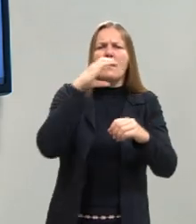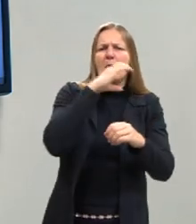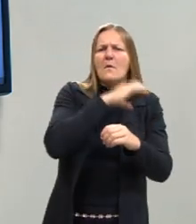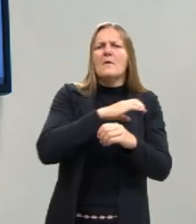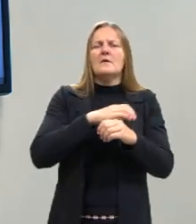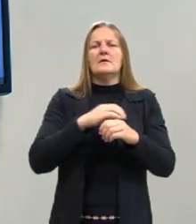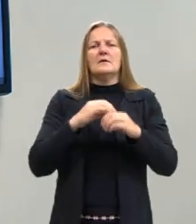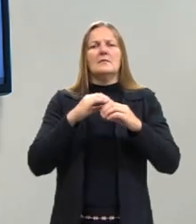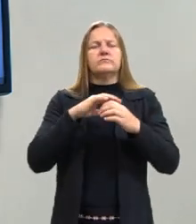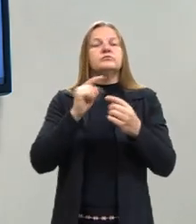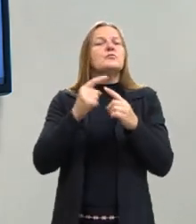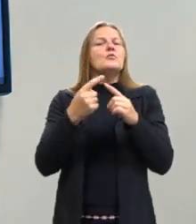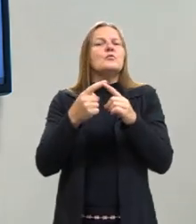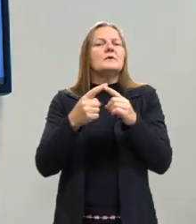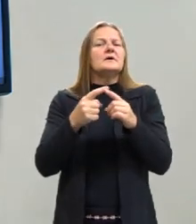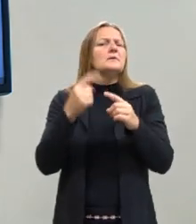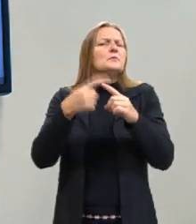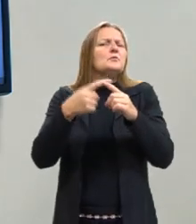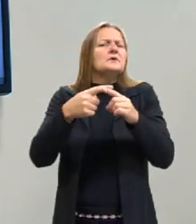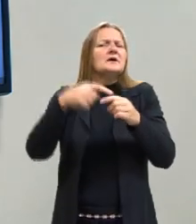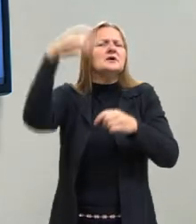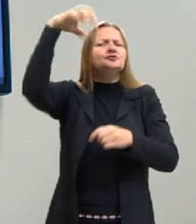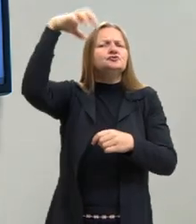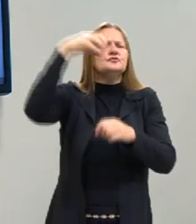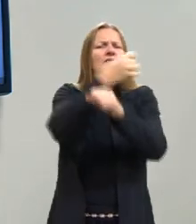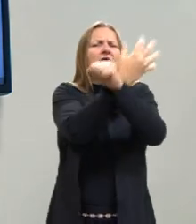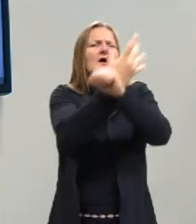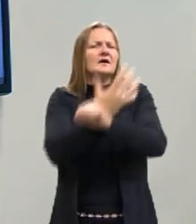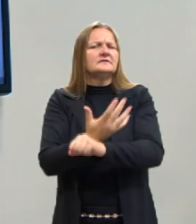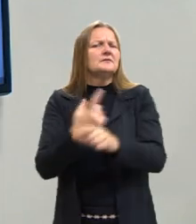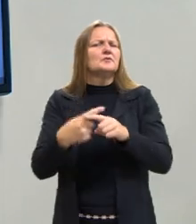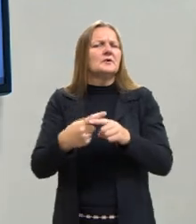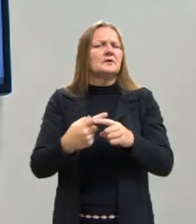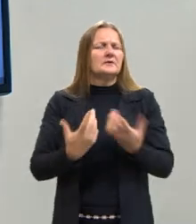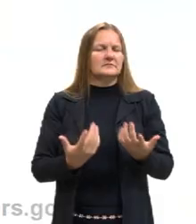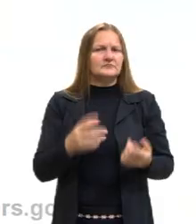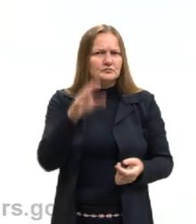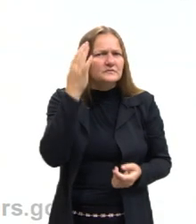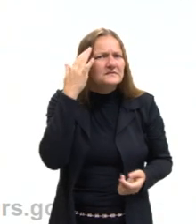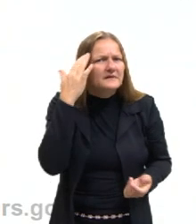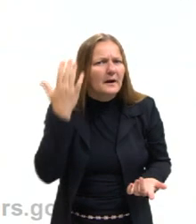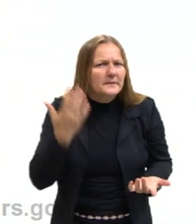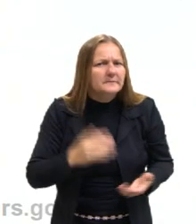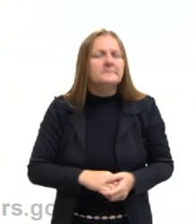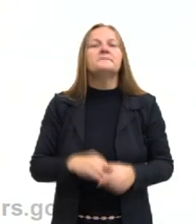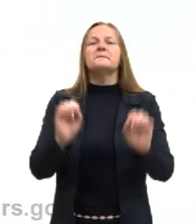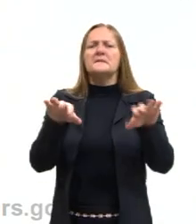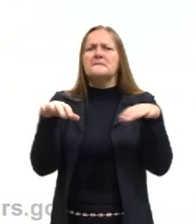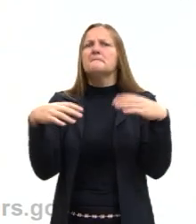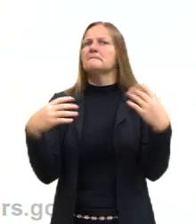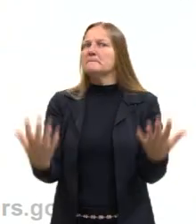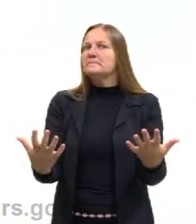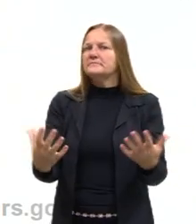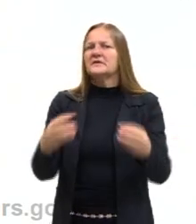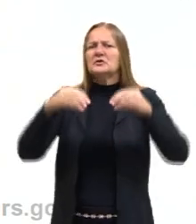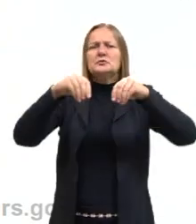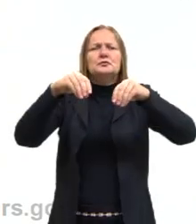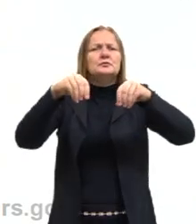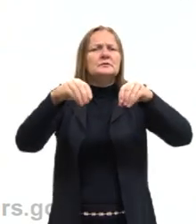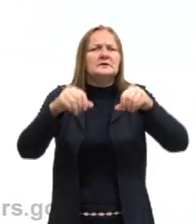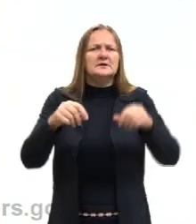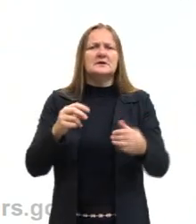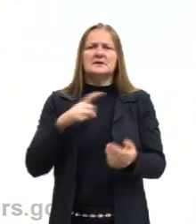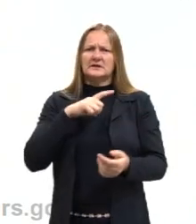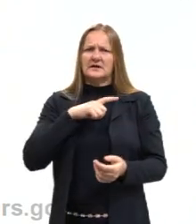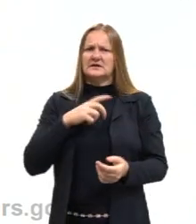são as causadoras desses problemas ambientais? Ou será então que essas substâncias elas sempre